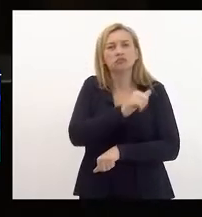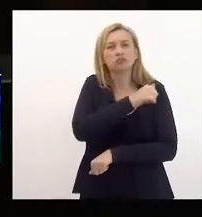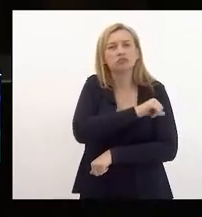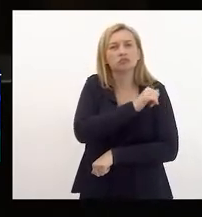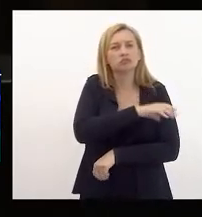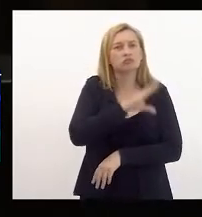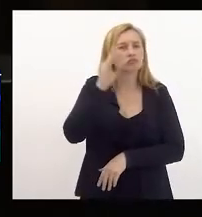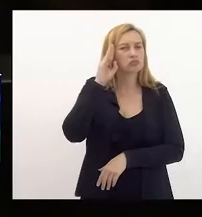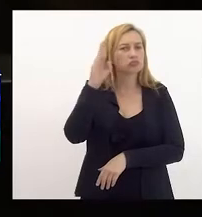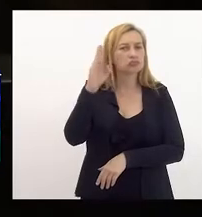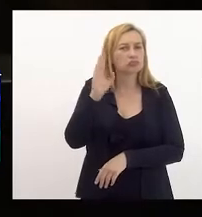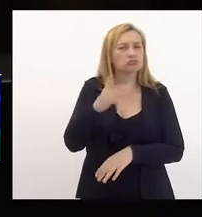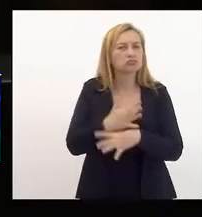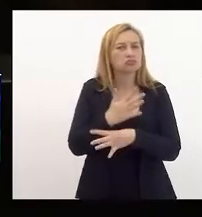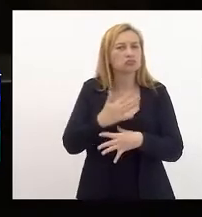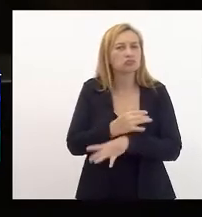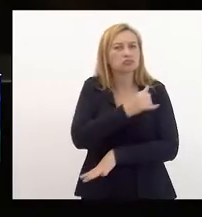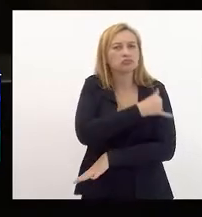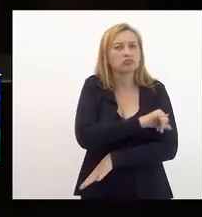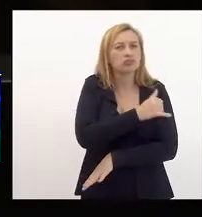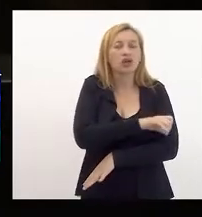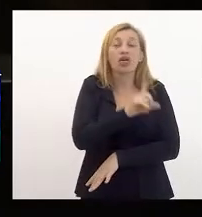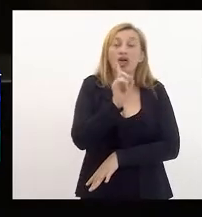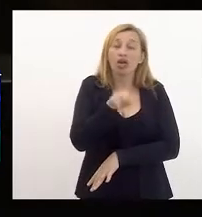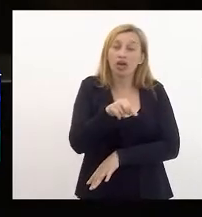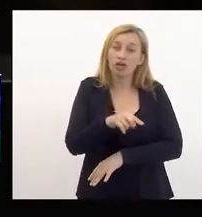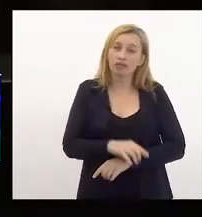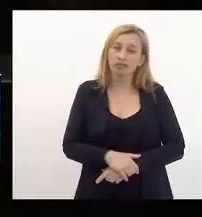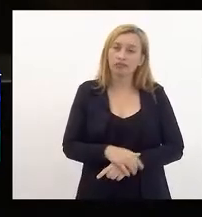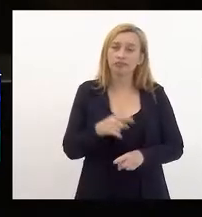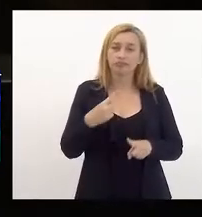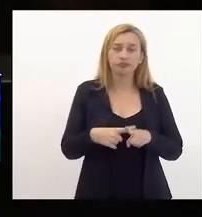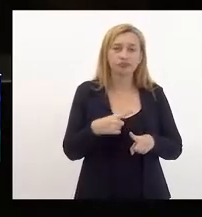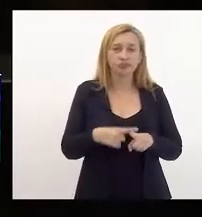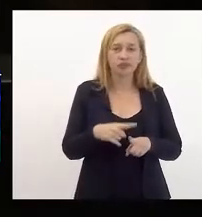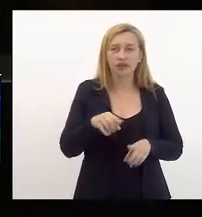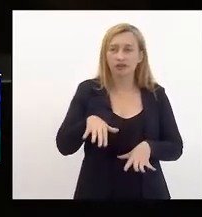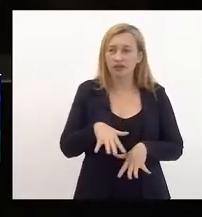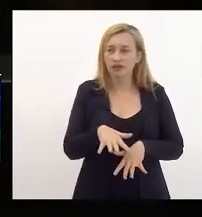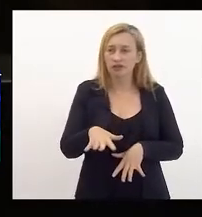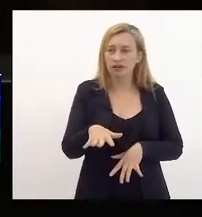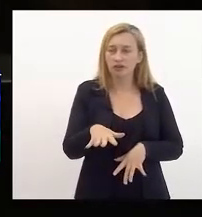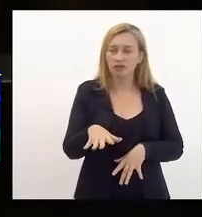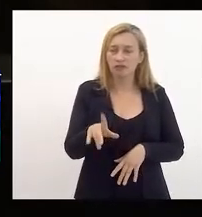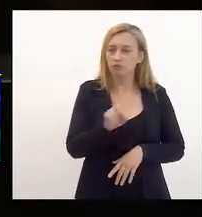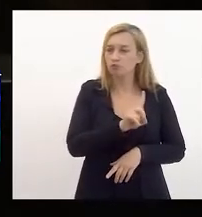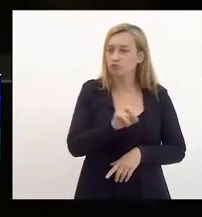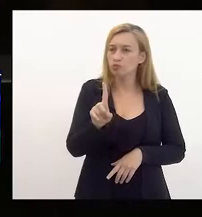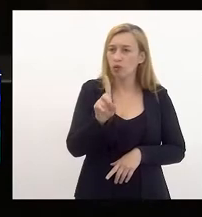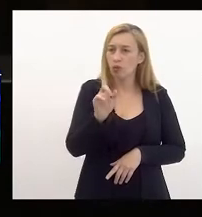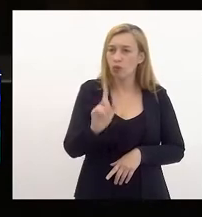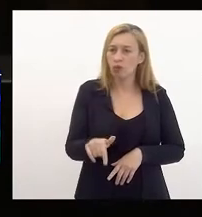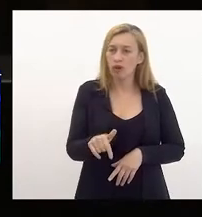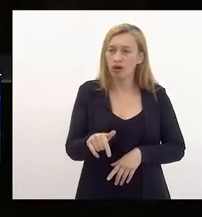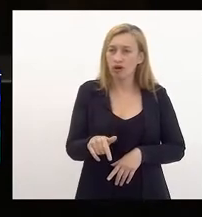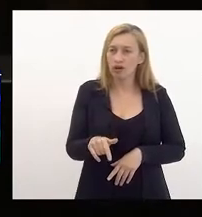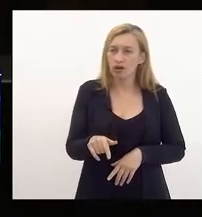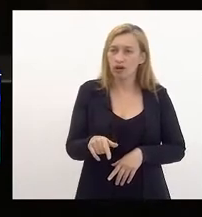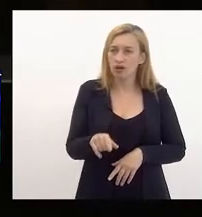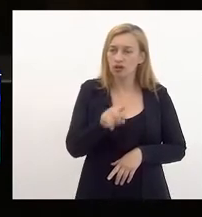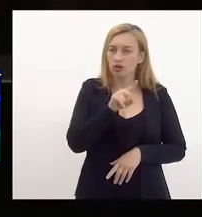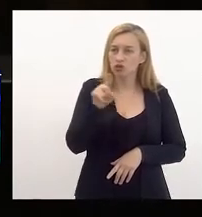Janeiro, principalmente da cidade do Rio de Janeiro, era porque a favela não era considerada zona